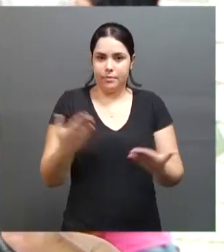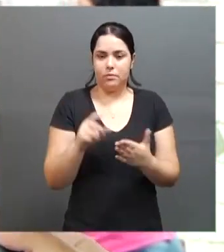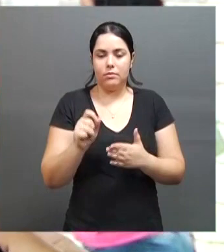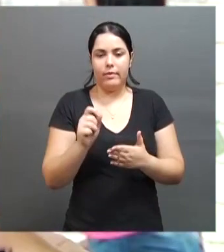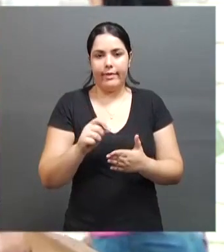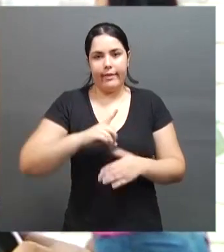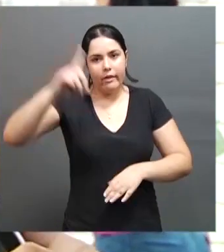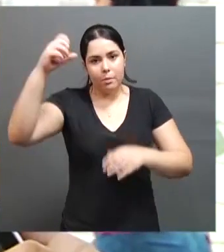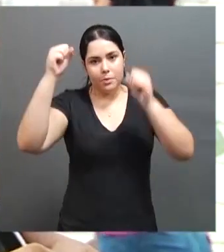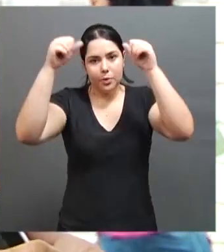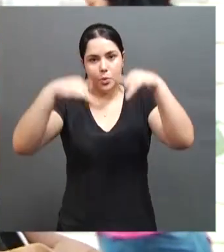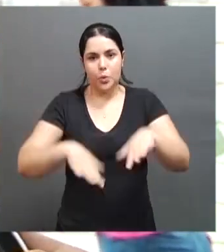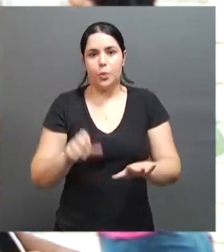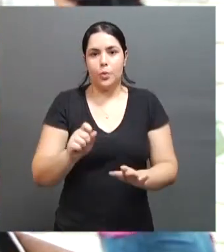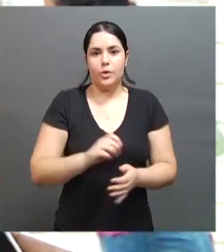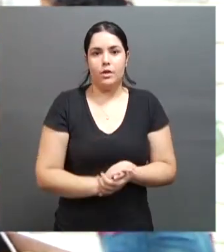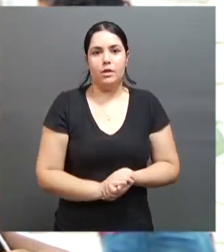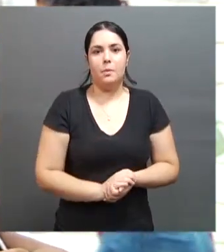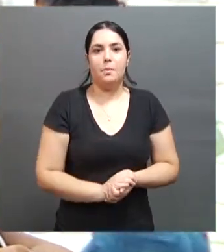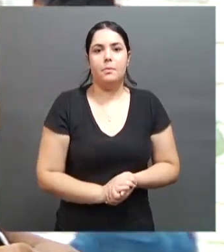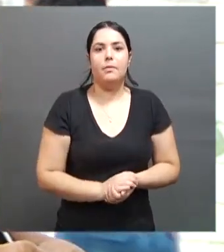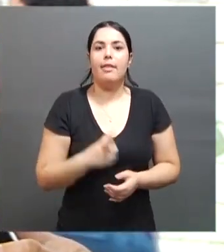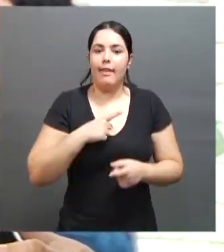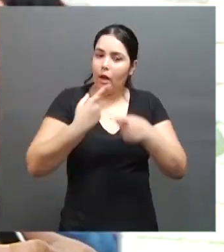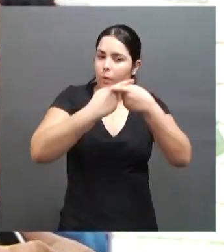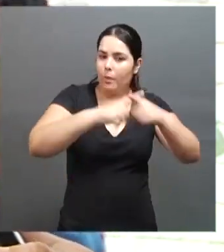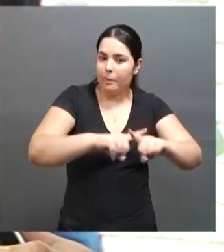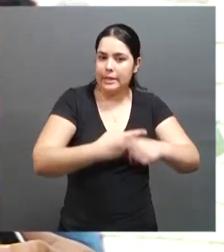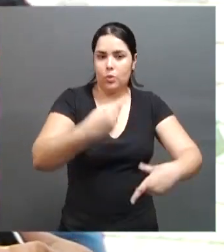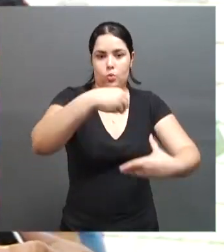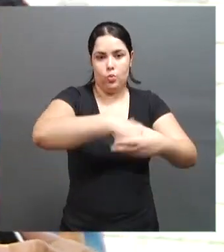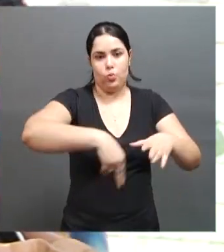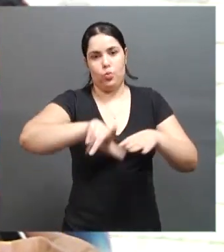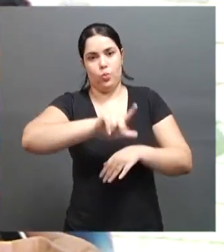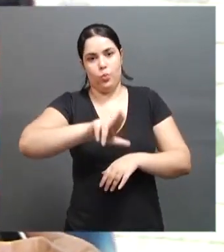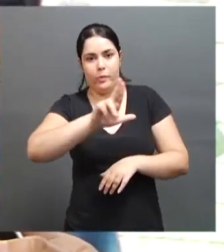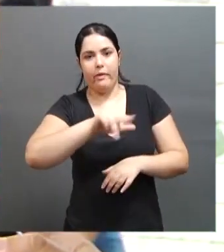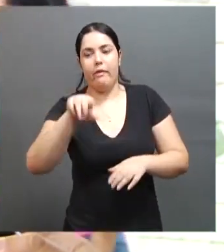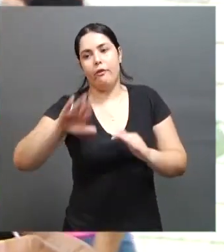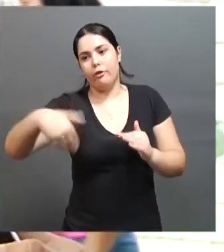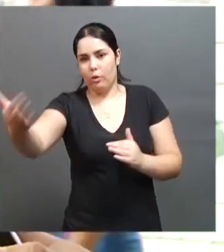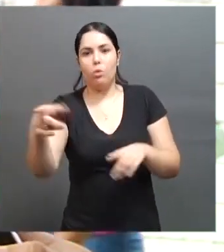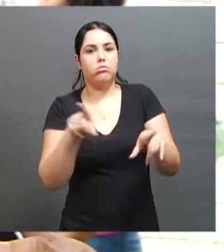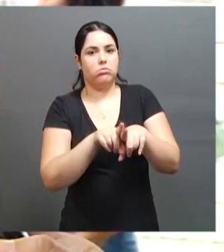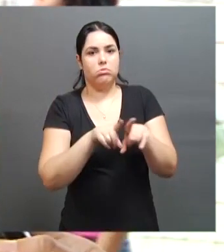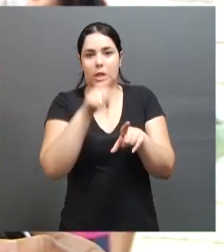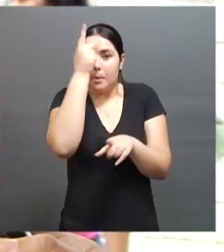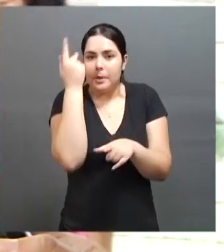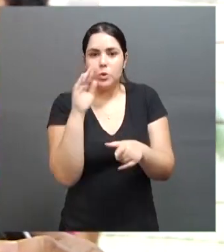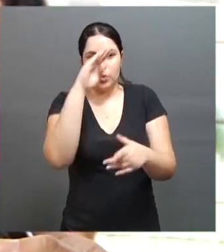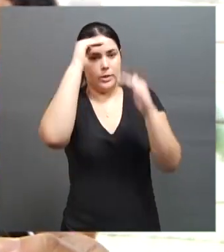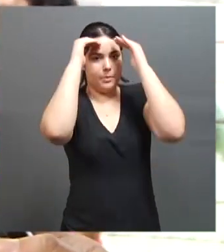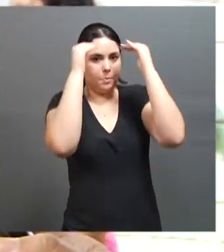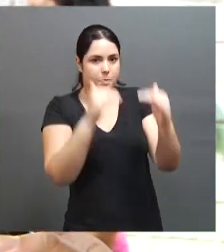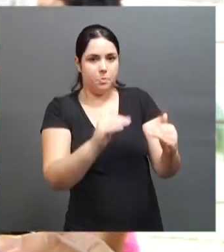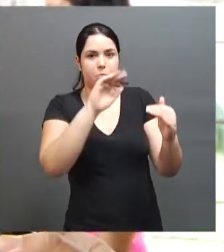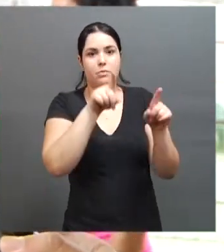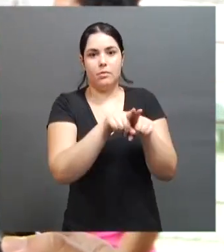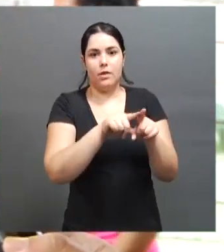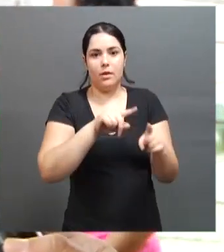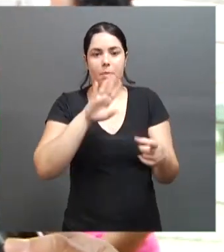elas participam de campeonatos dentro e fora da cidade, conseguiram admiração, respeito das pessoas. E hoje elas